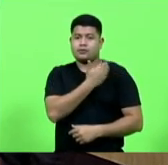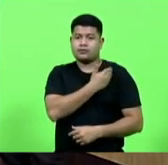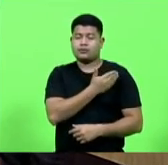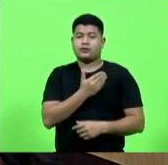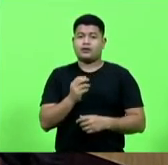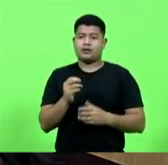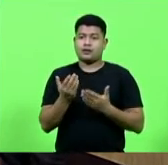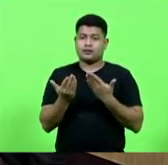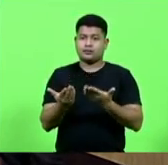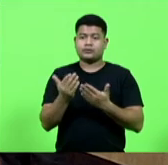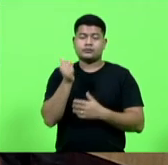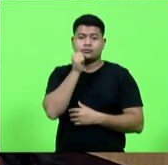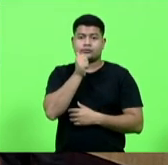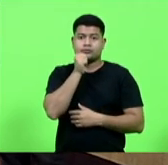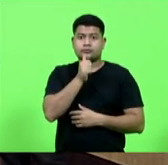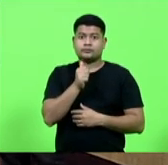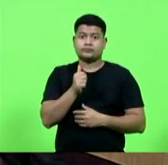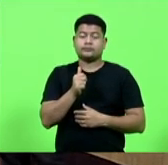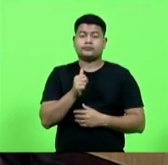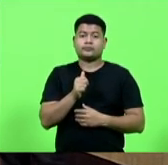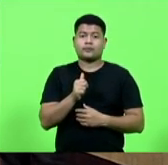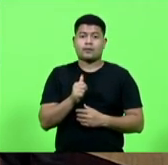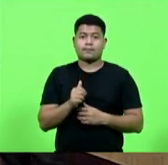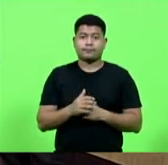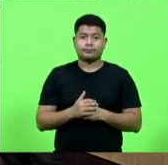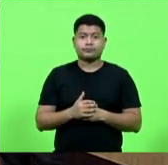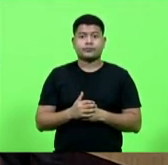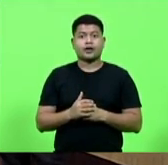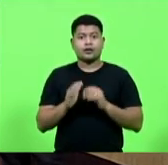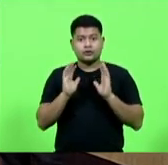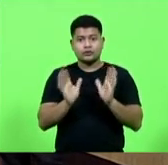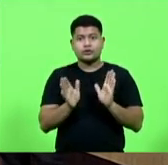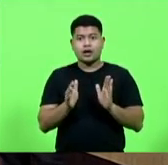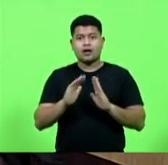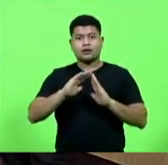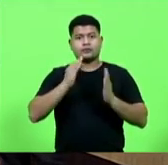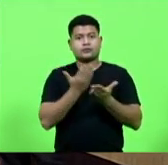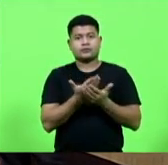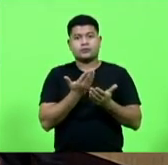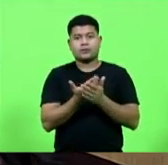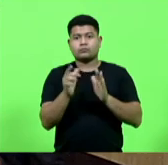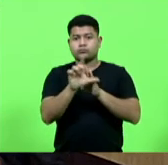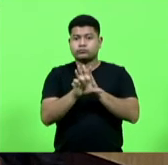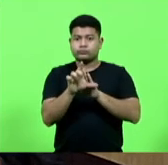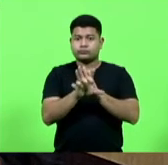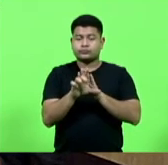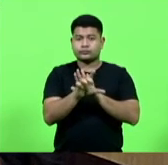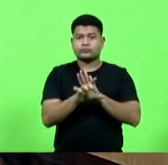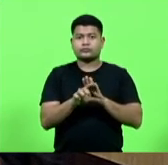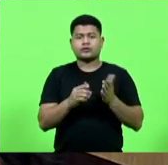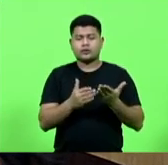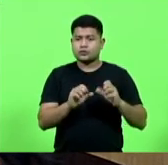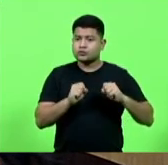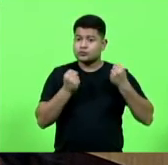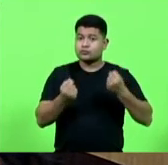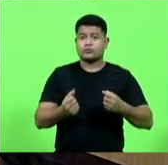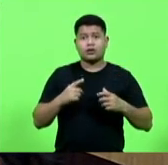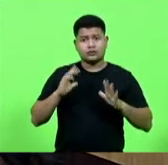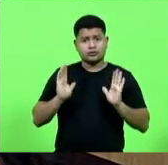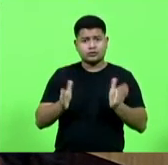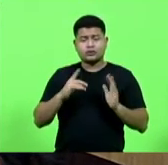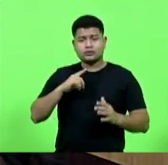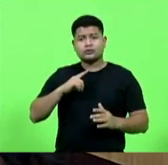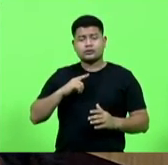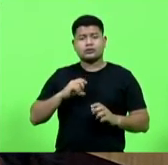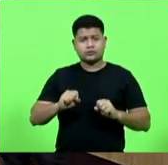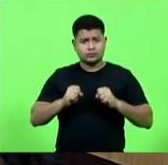o que a nossa escola do legislativo já faz exaustivamente. E nós enviamos